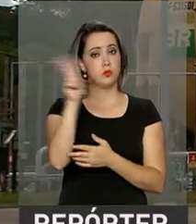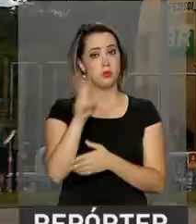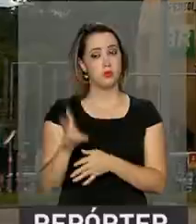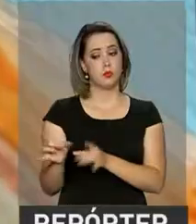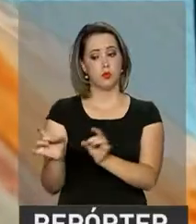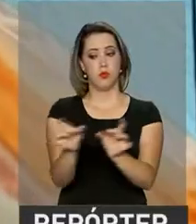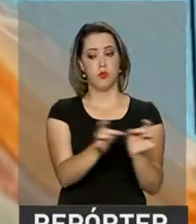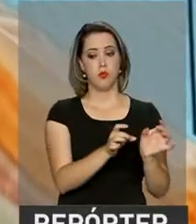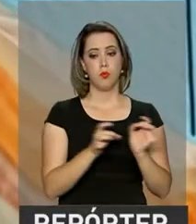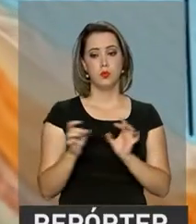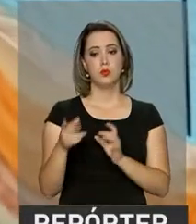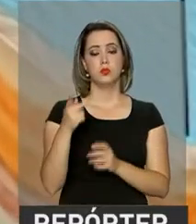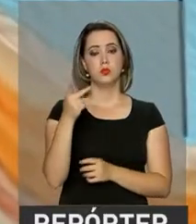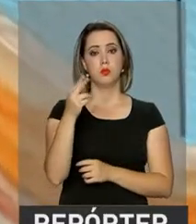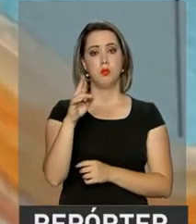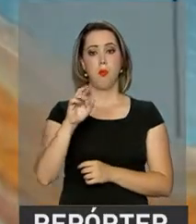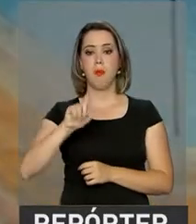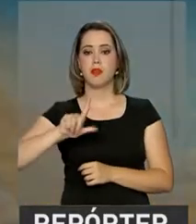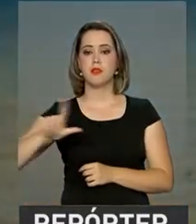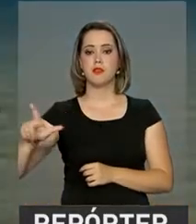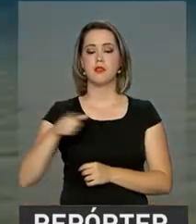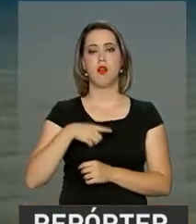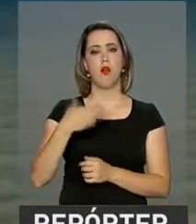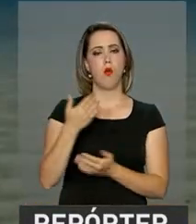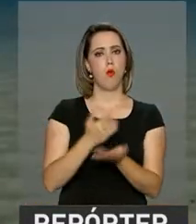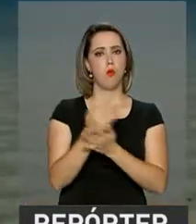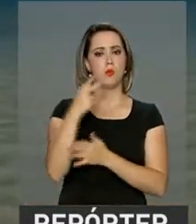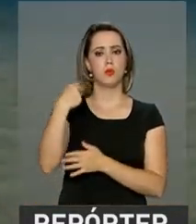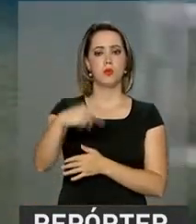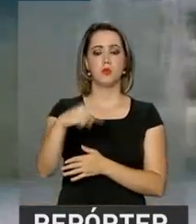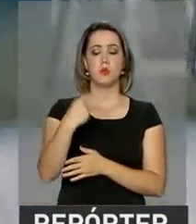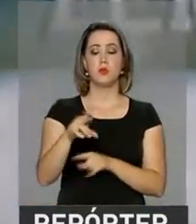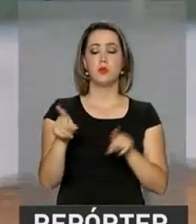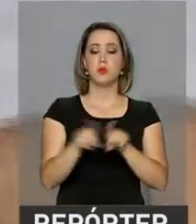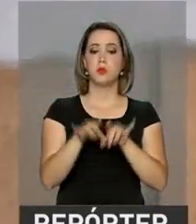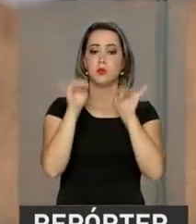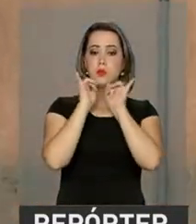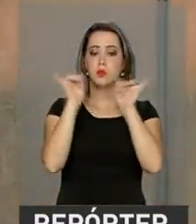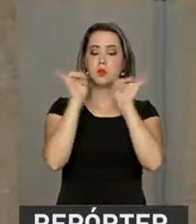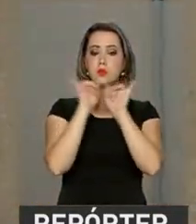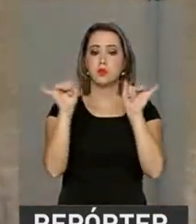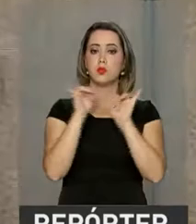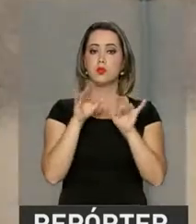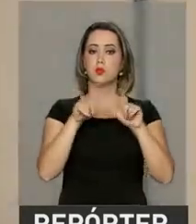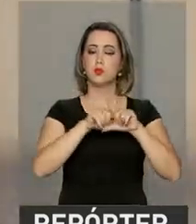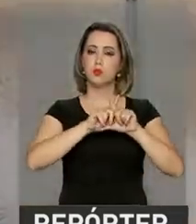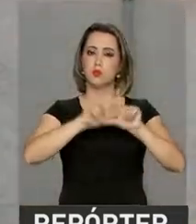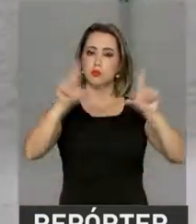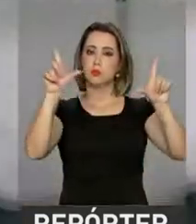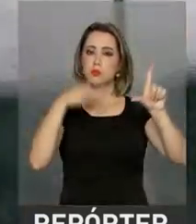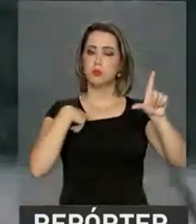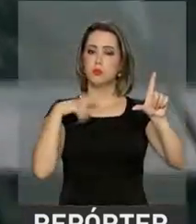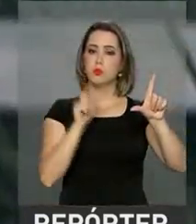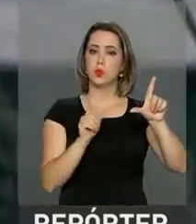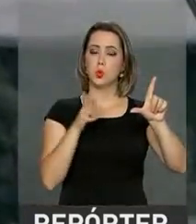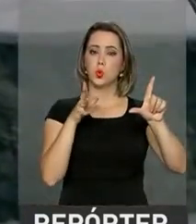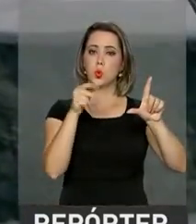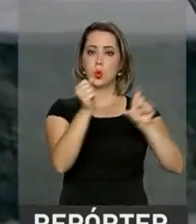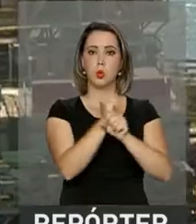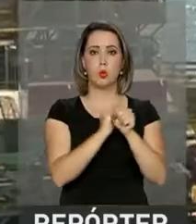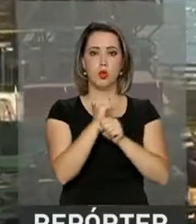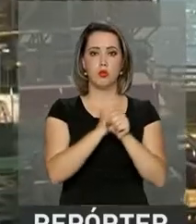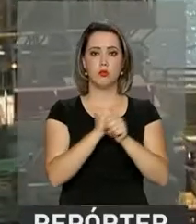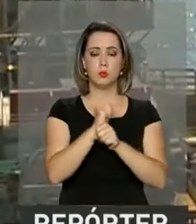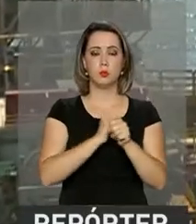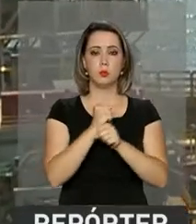de licitações do pré-sal, prevista para novembro, e a divulgação de um calendário plurianual, até então inédito no país,